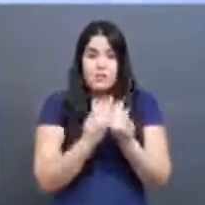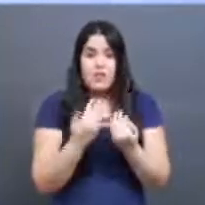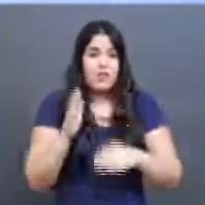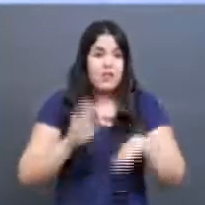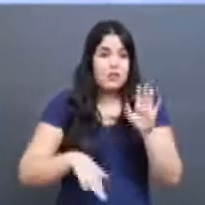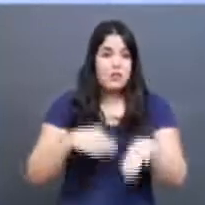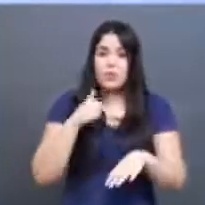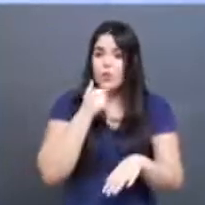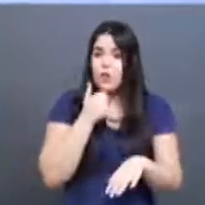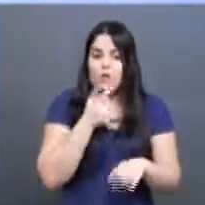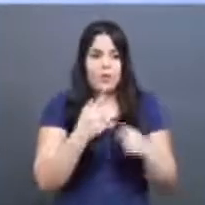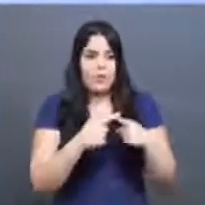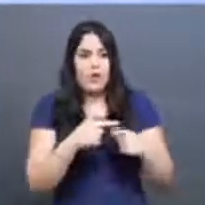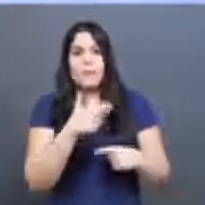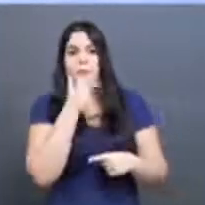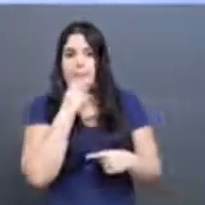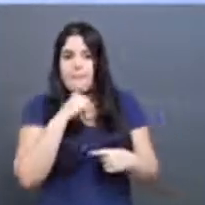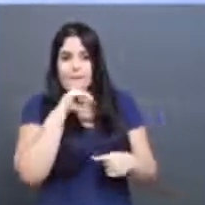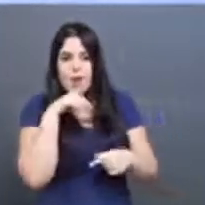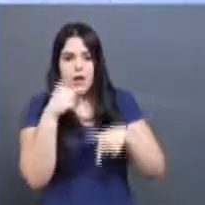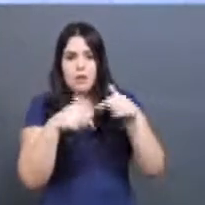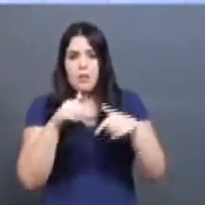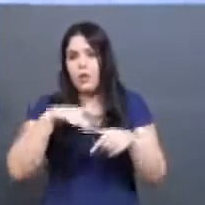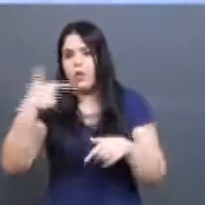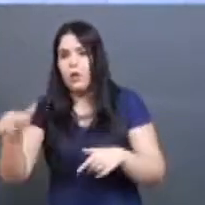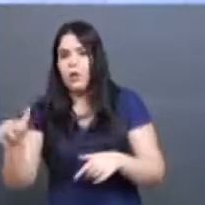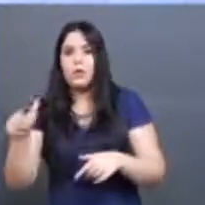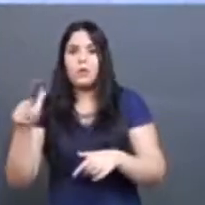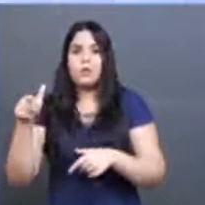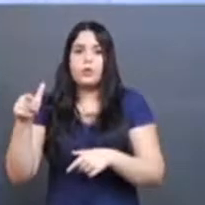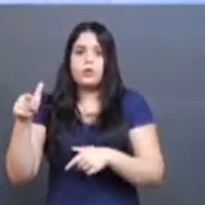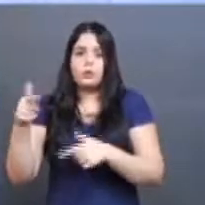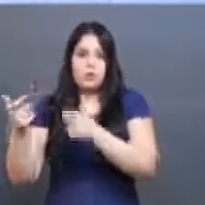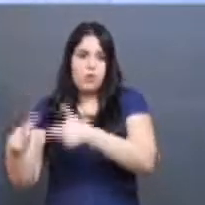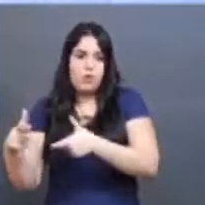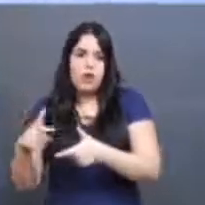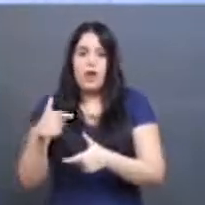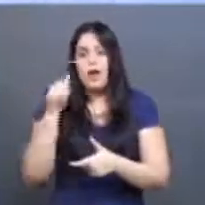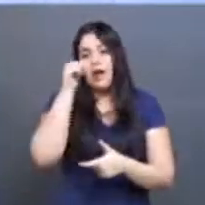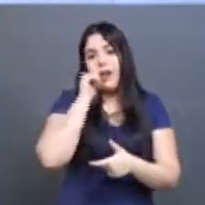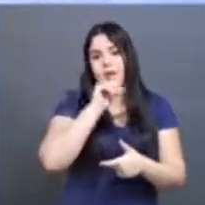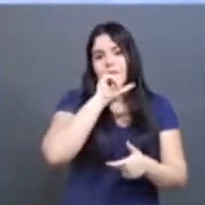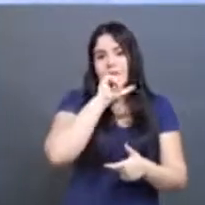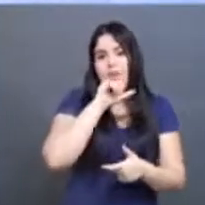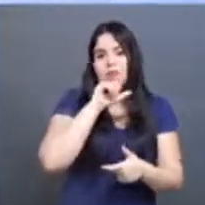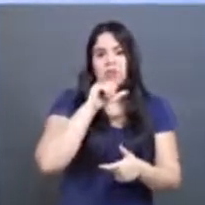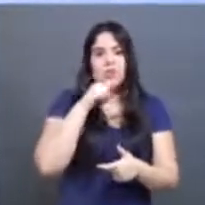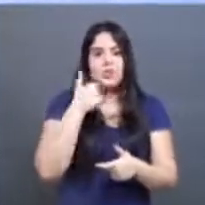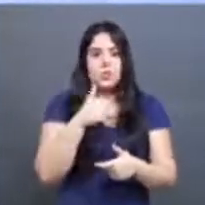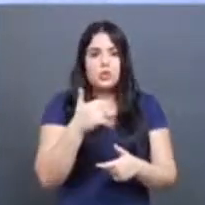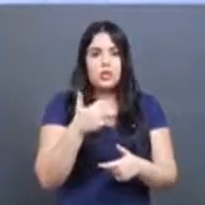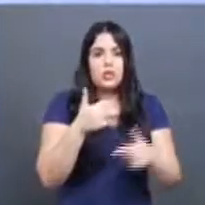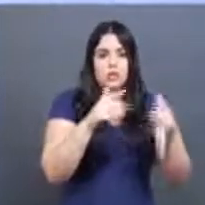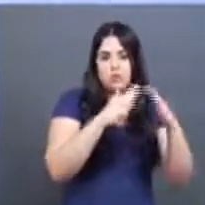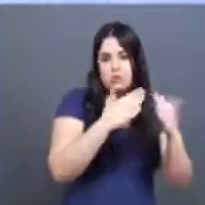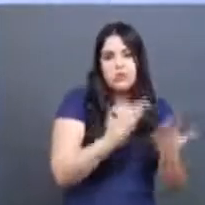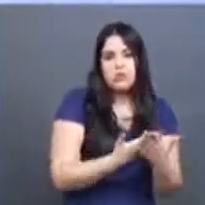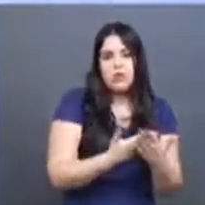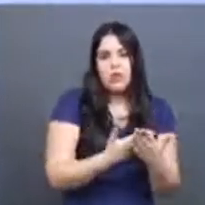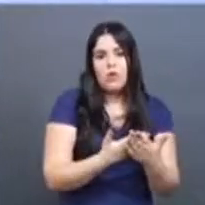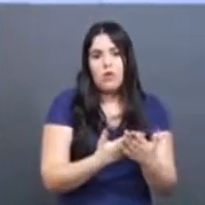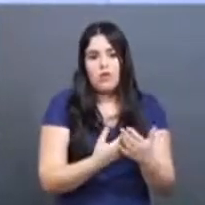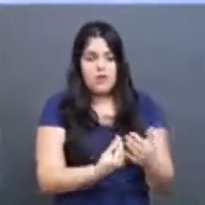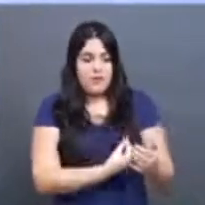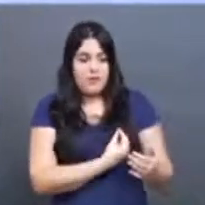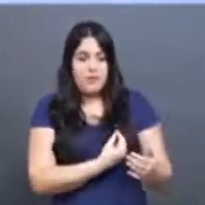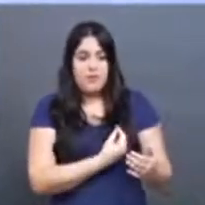pai trabalha fora, a mãe, às vezes, não tem uma creche para colocar a criança, essa criança vive ali naquele meio, muitas